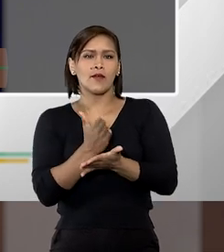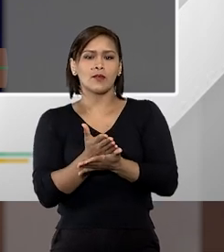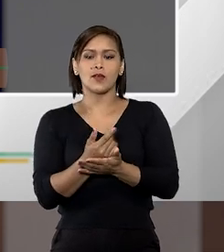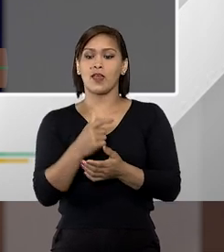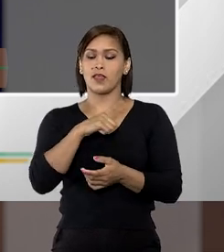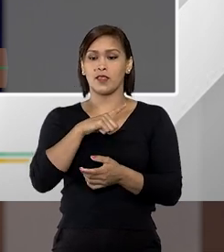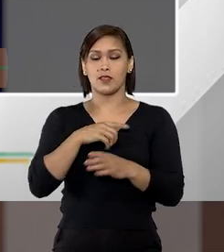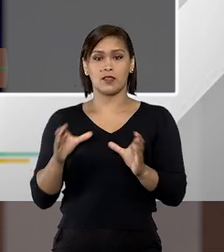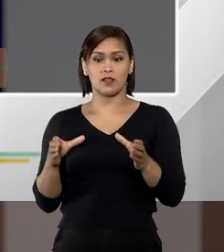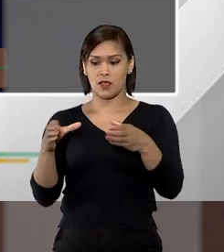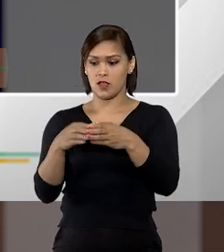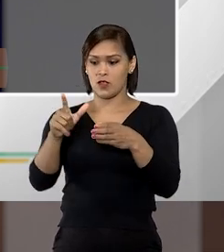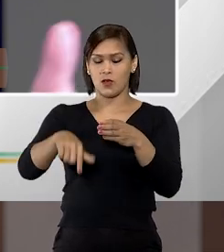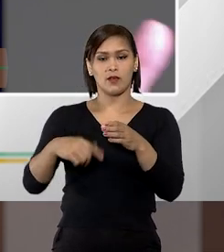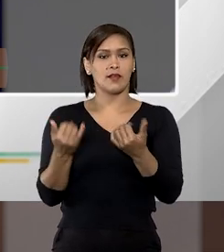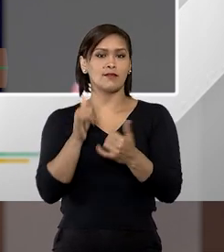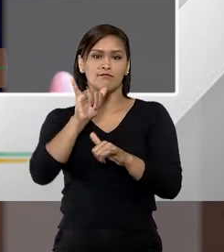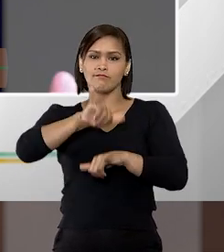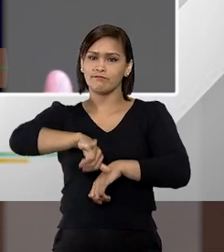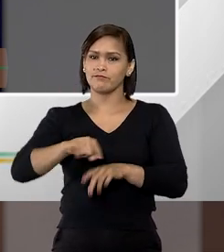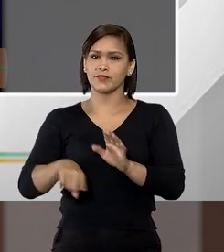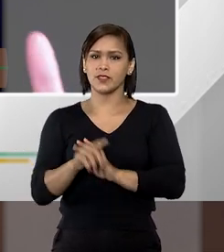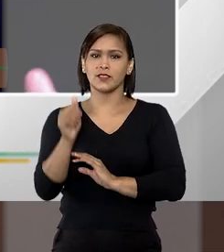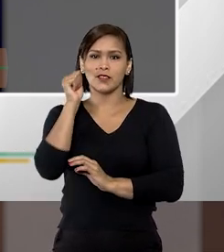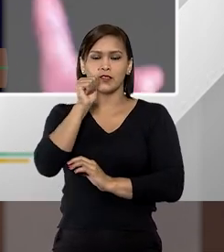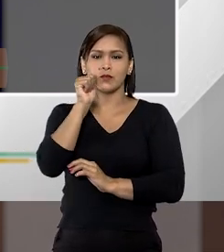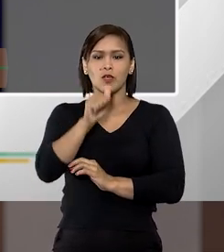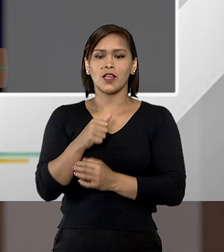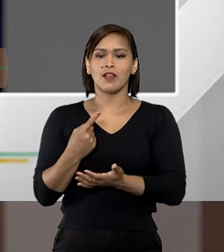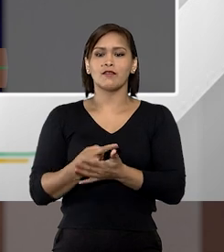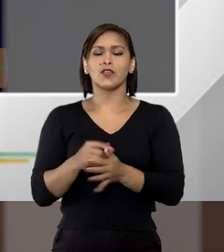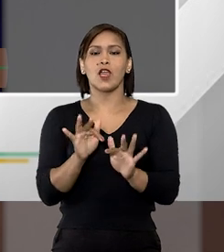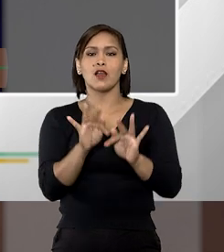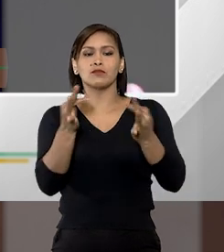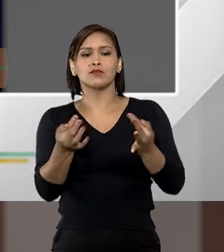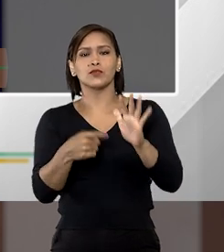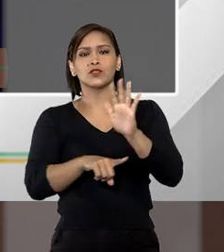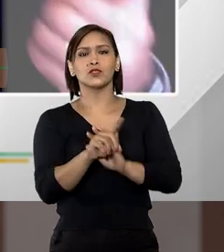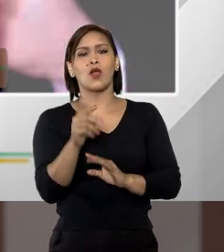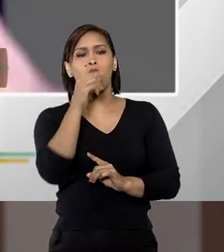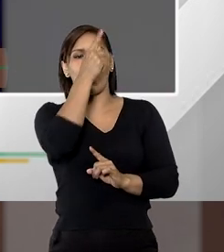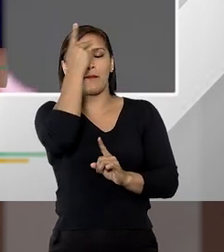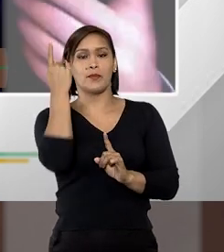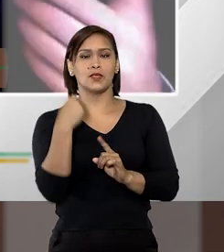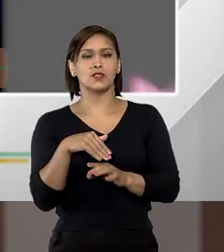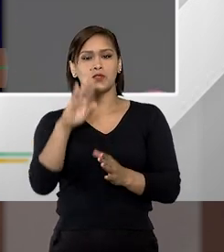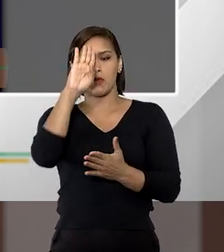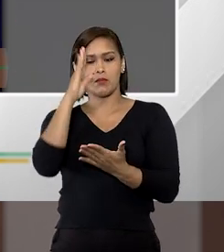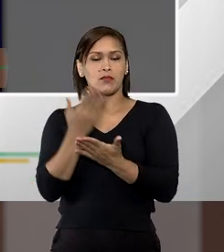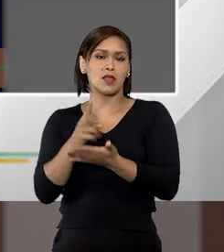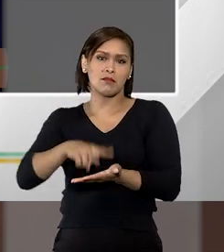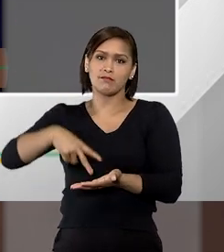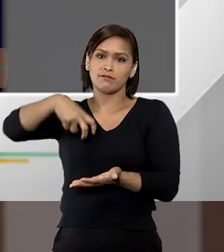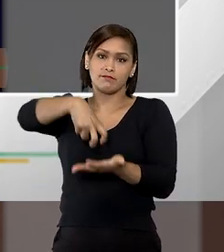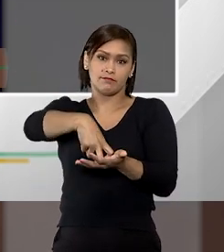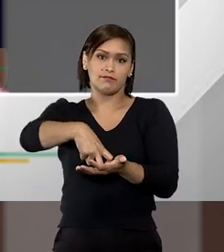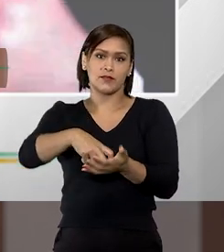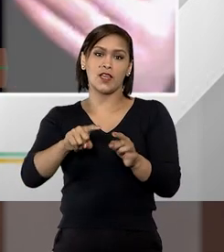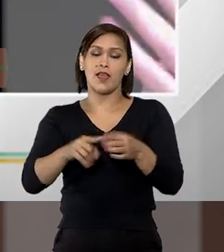lugares que infelizmente as mulheres ficam à mercê da sorte da pessoa ter a consciência de cumprir ou não